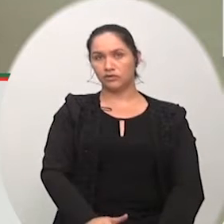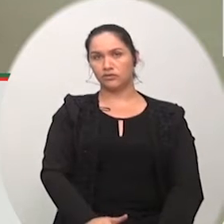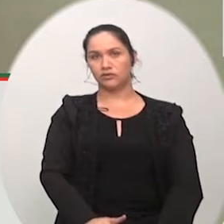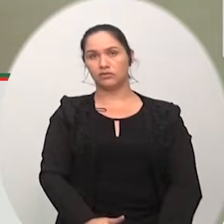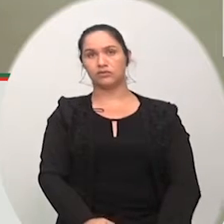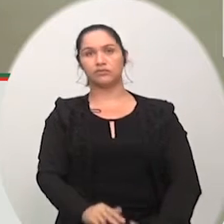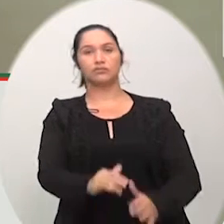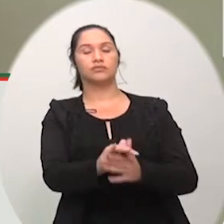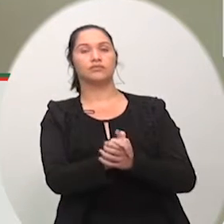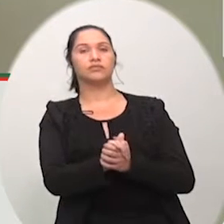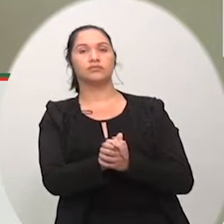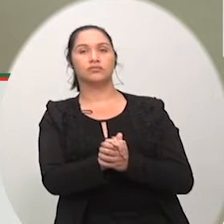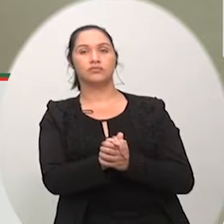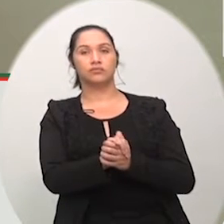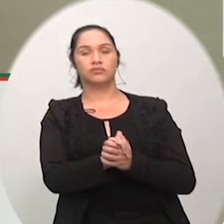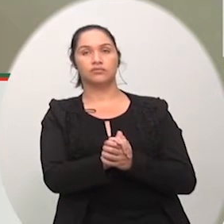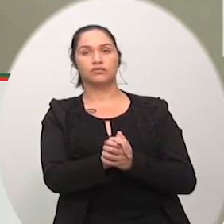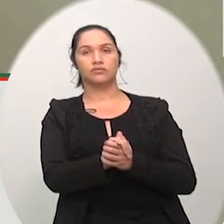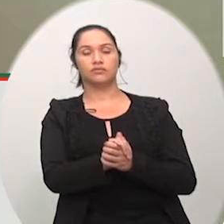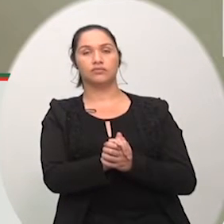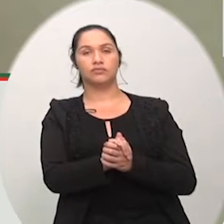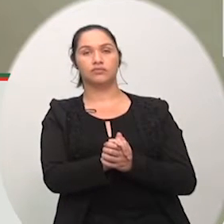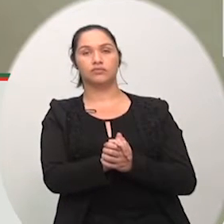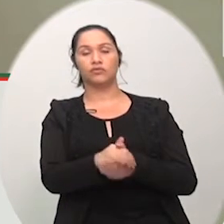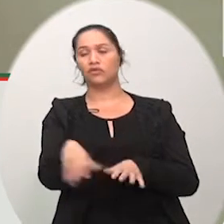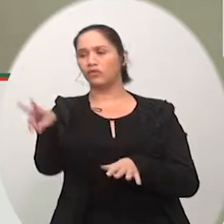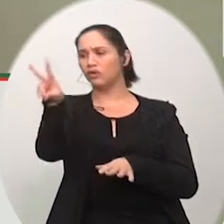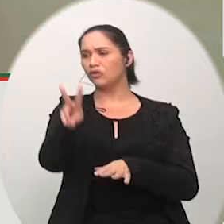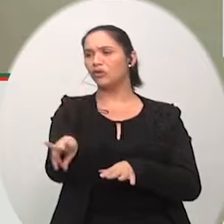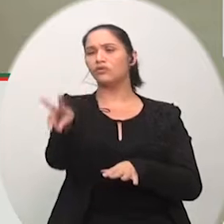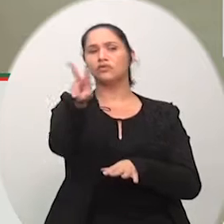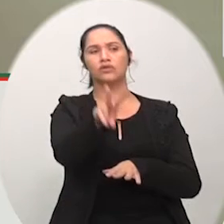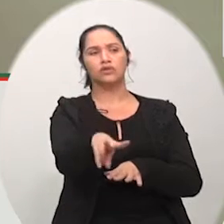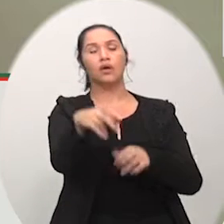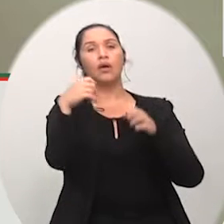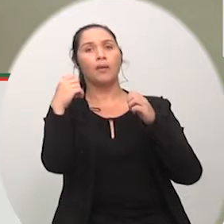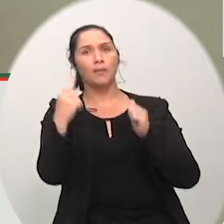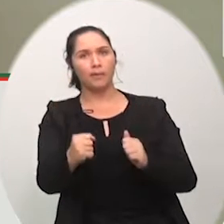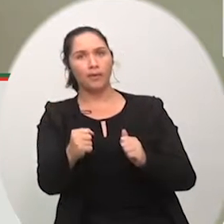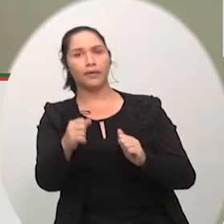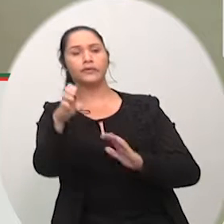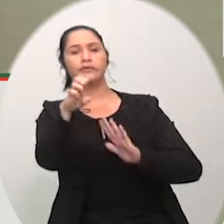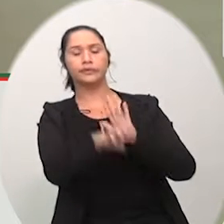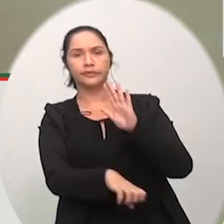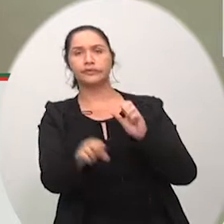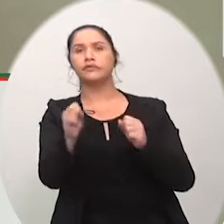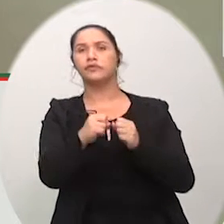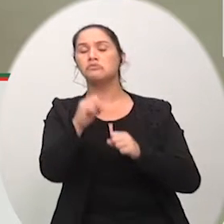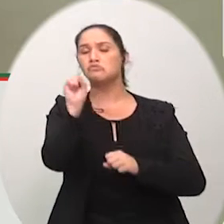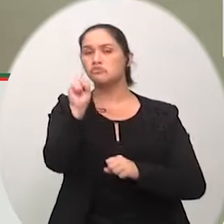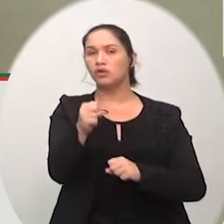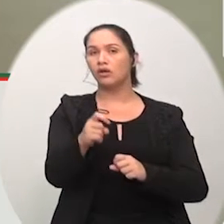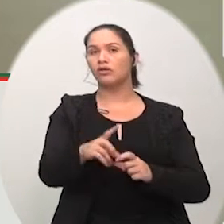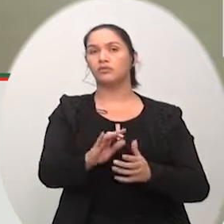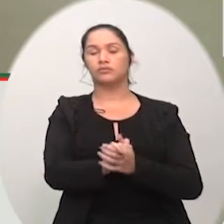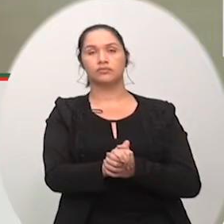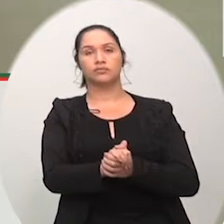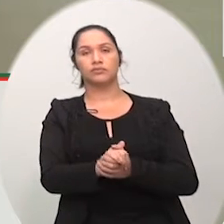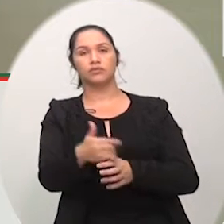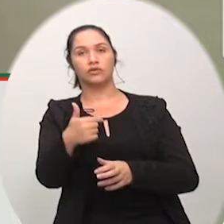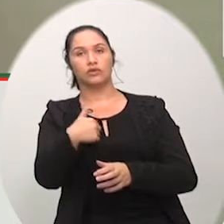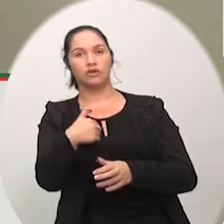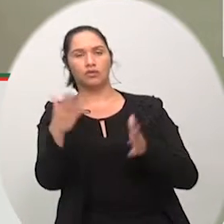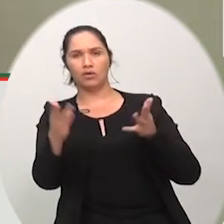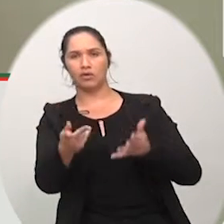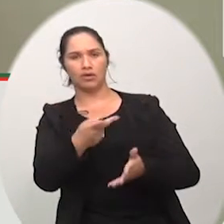tempo todos os vereadores tem direito para apresentar emendas todos eu não estou dizendo aqui que vossa excelência